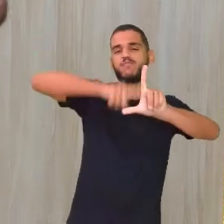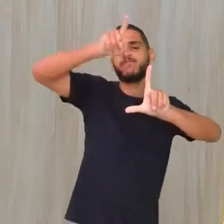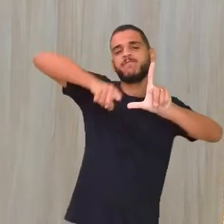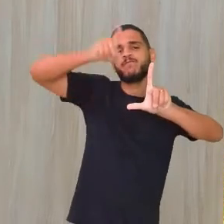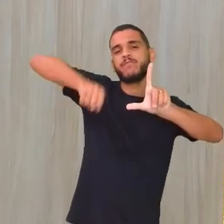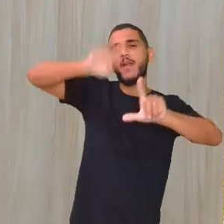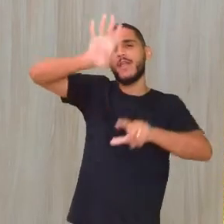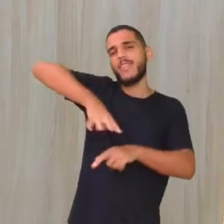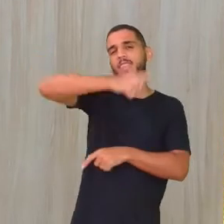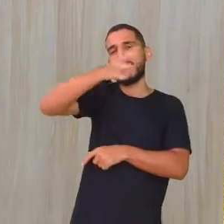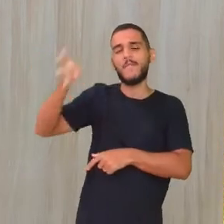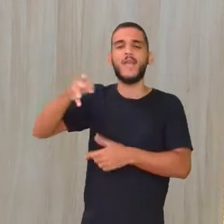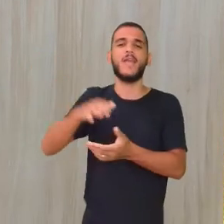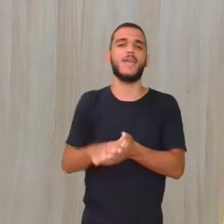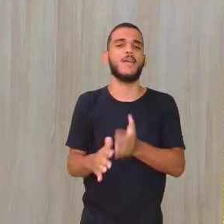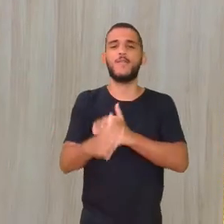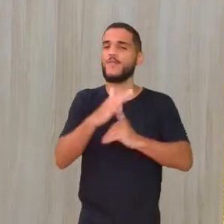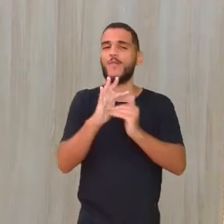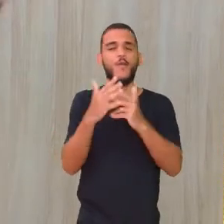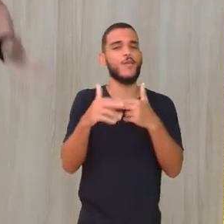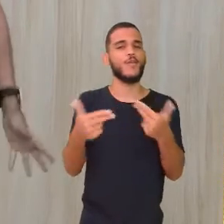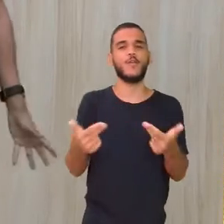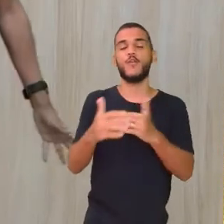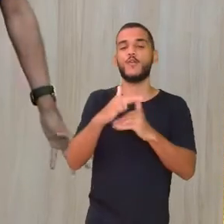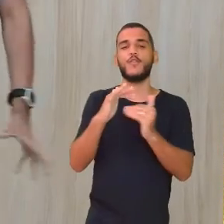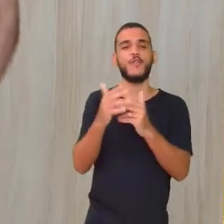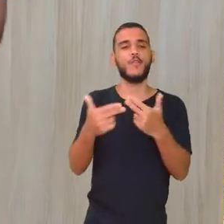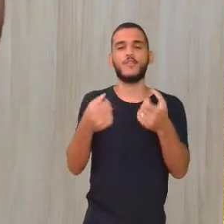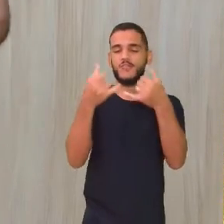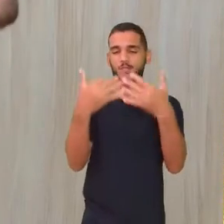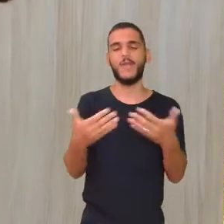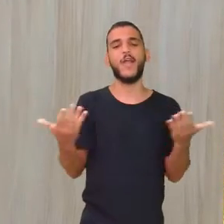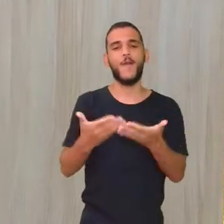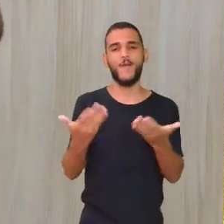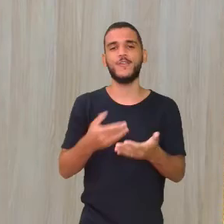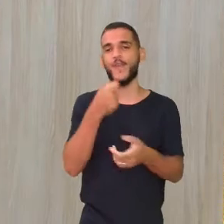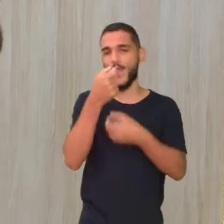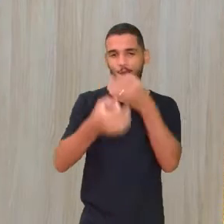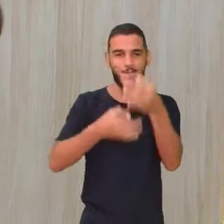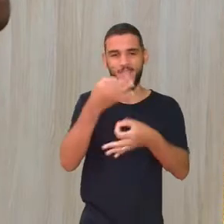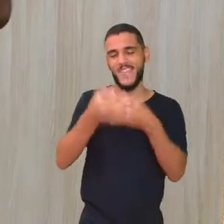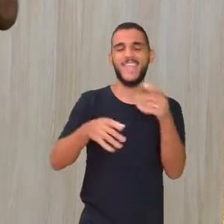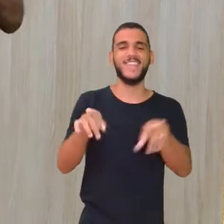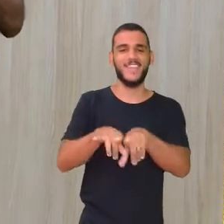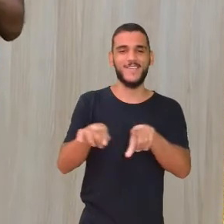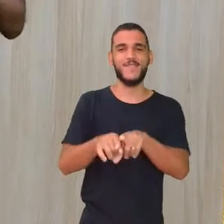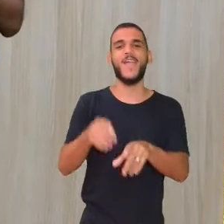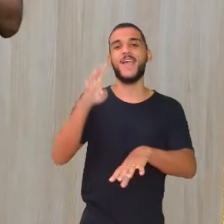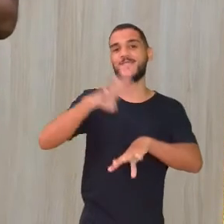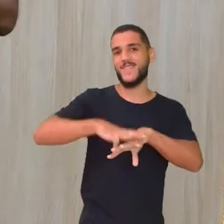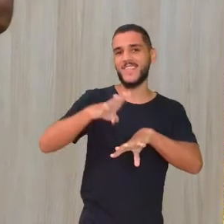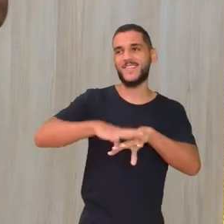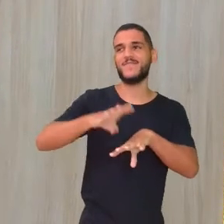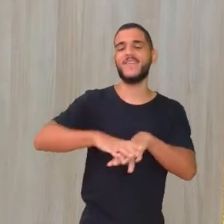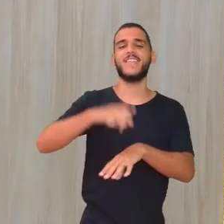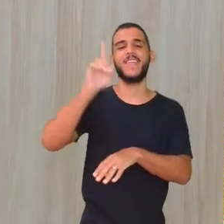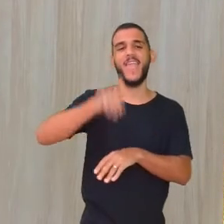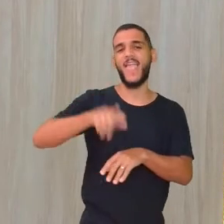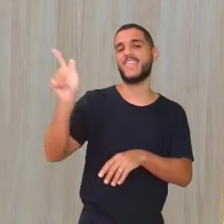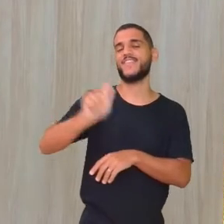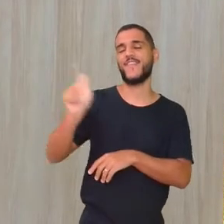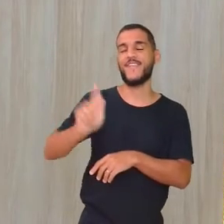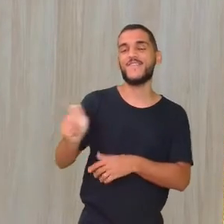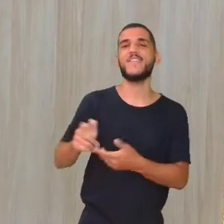tabela, estatística Tem a ver com tudo que a gente vai falar hoje, comentar Você pode também ver matemática Essa parte da matemática na